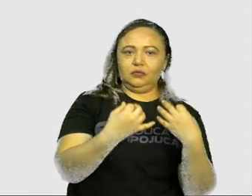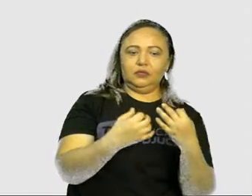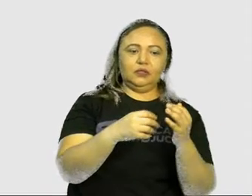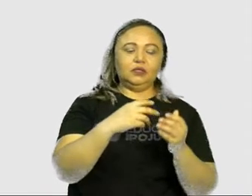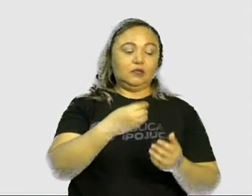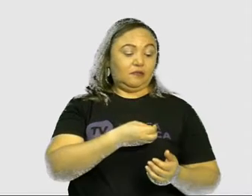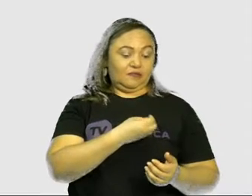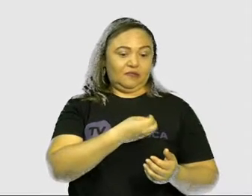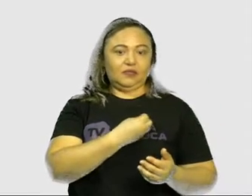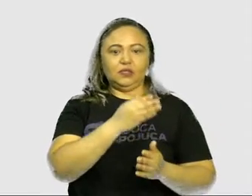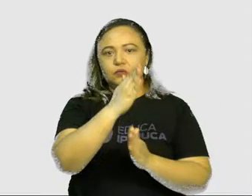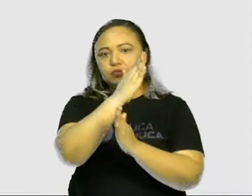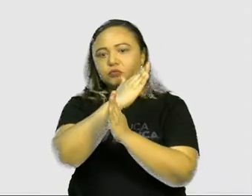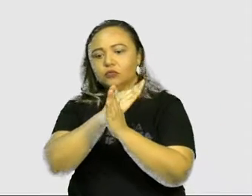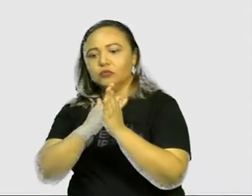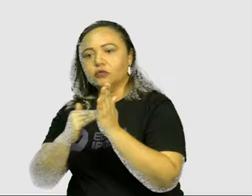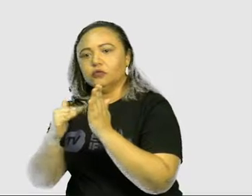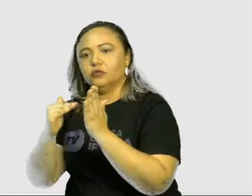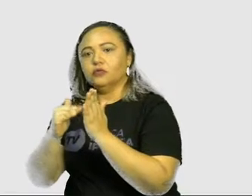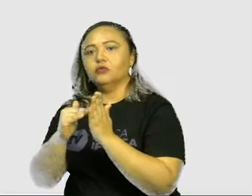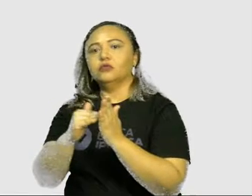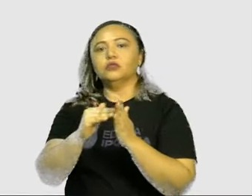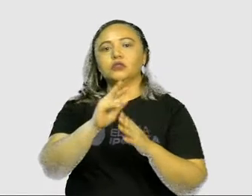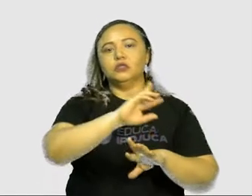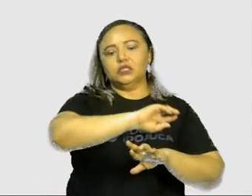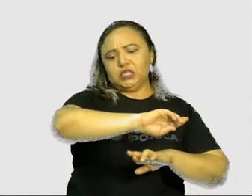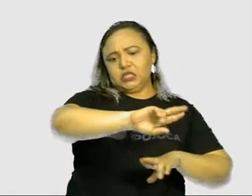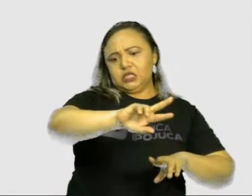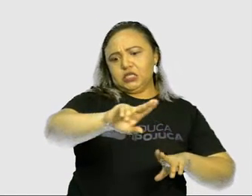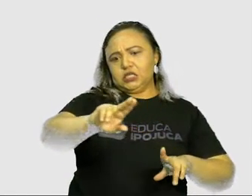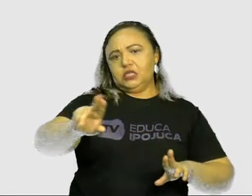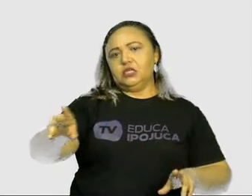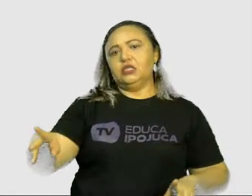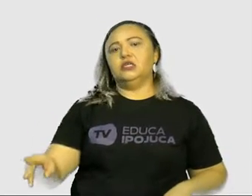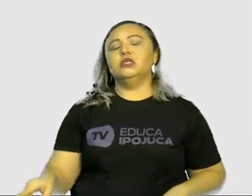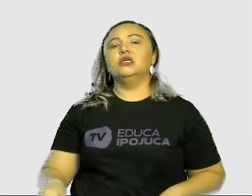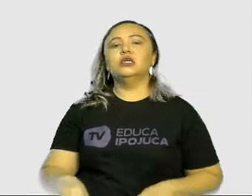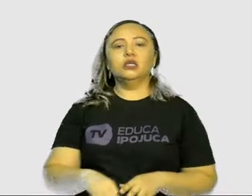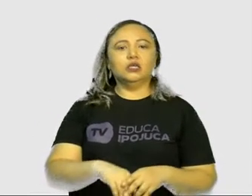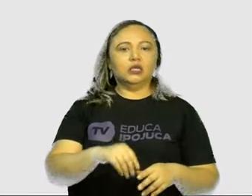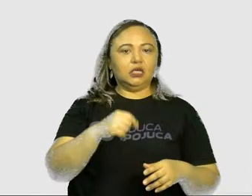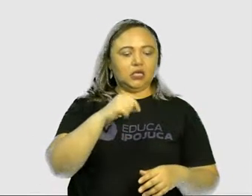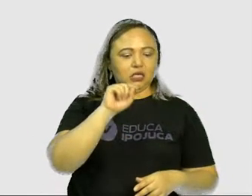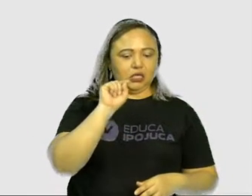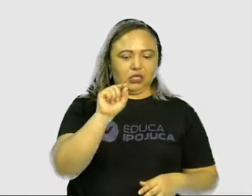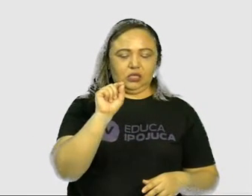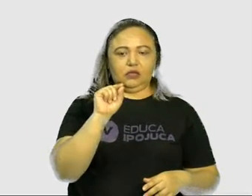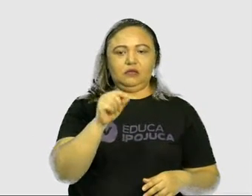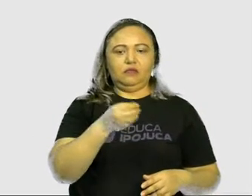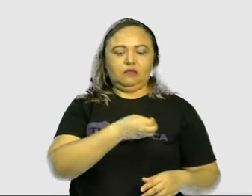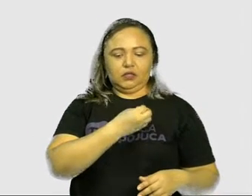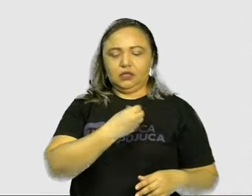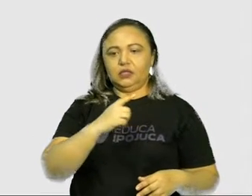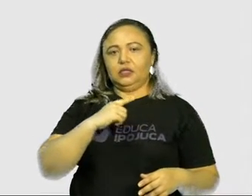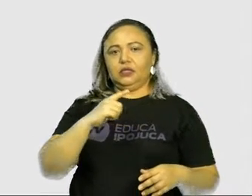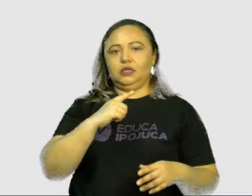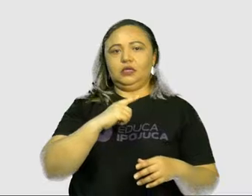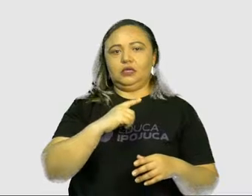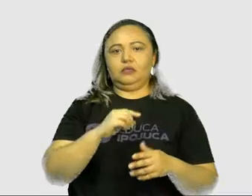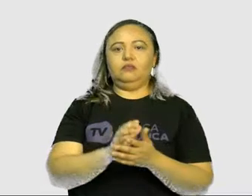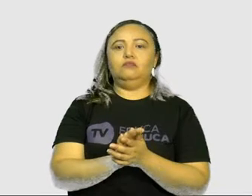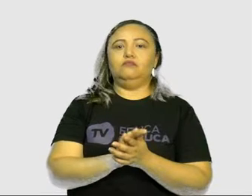Seres vivos são todos os seres que surgiram a partir da fecundação, ou seja, da relação